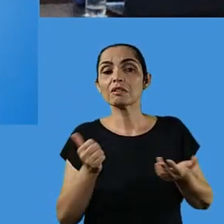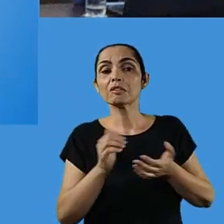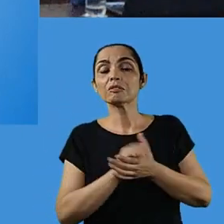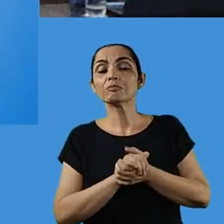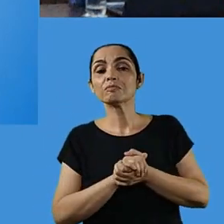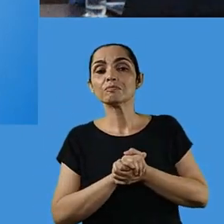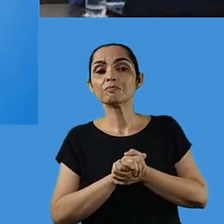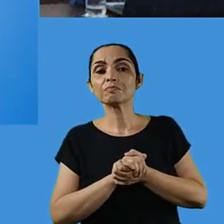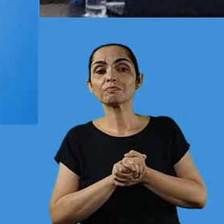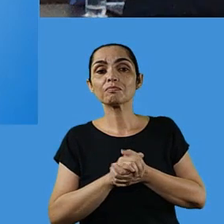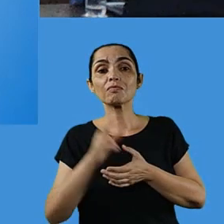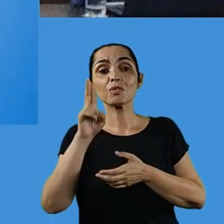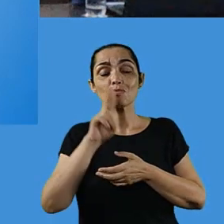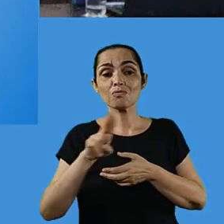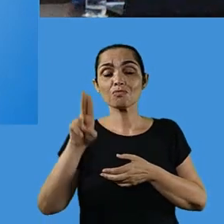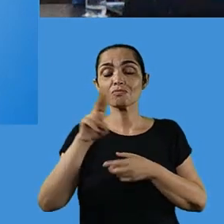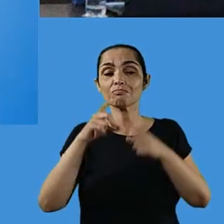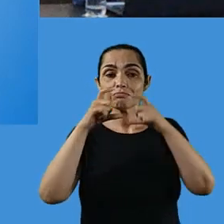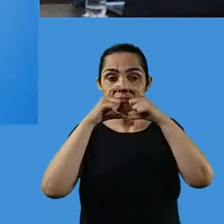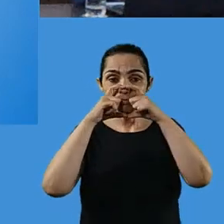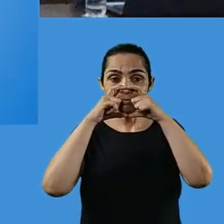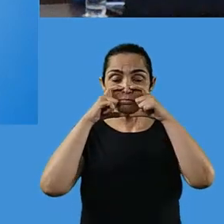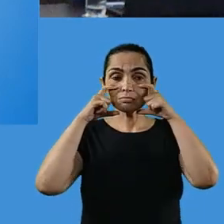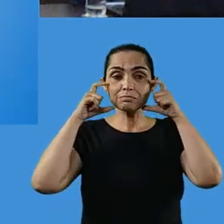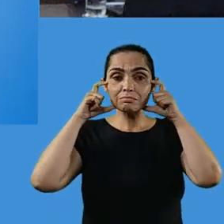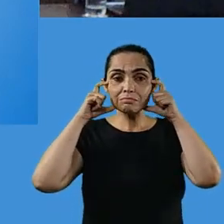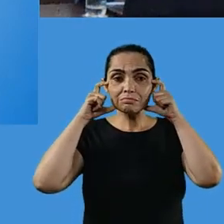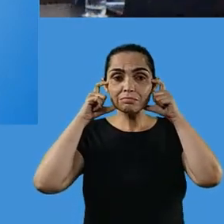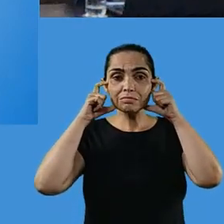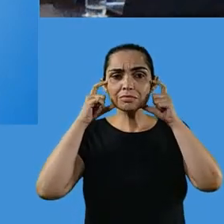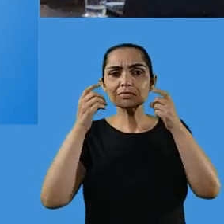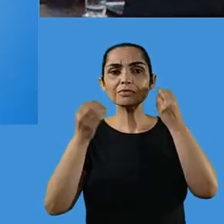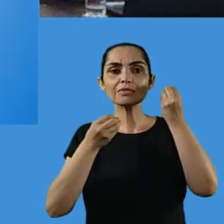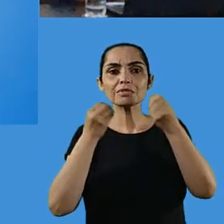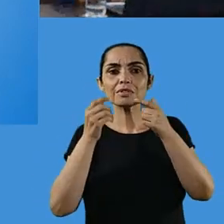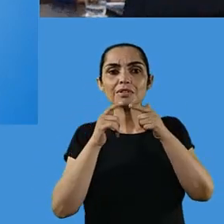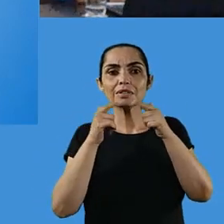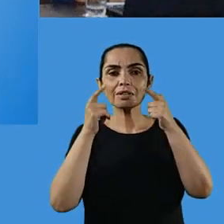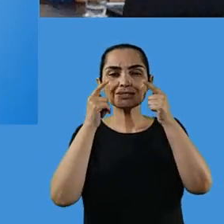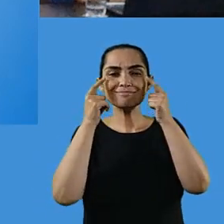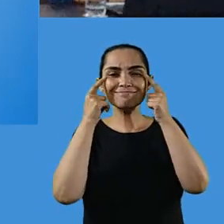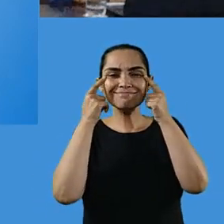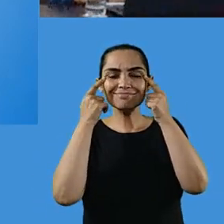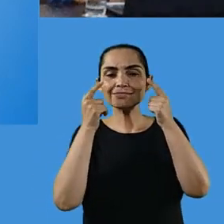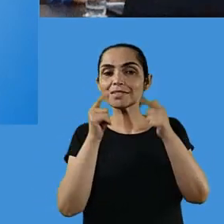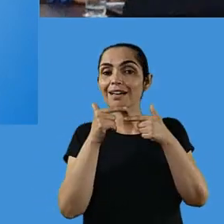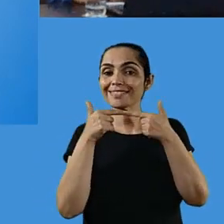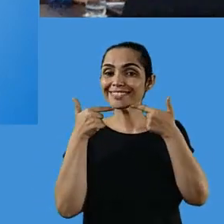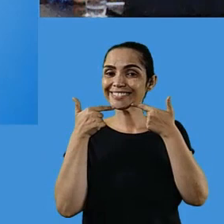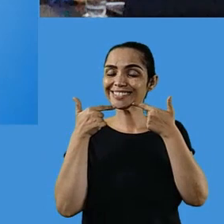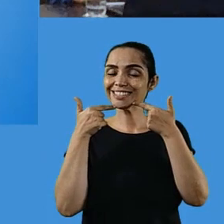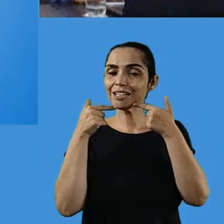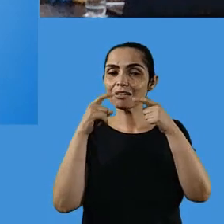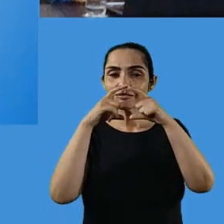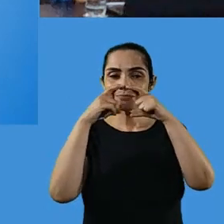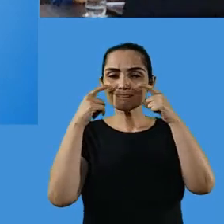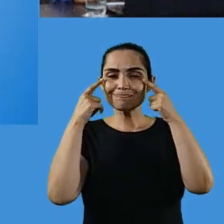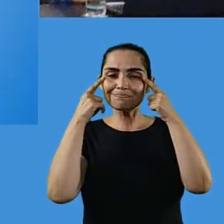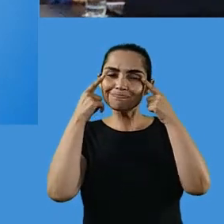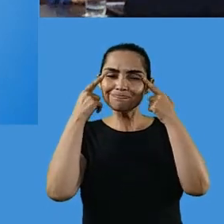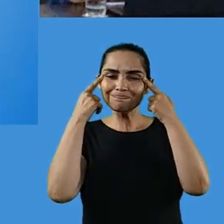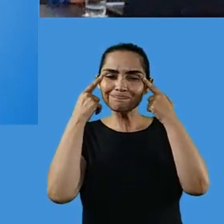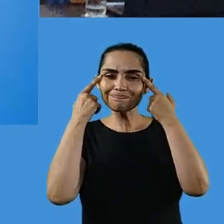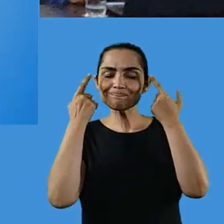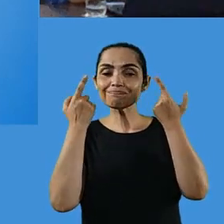nós vamos poder ver isso, usar máscara, eu não sabia o quanto que a gente sorria com os olhos. Então, a gente